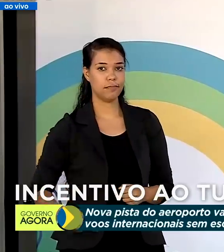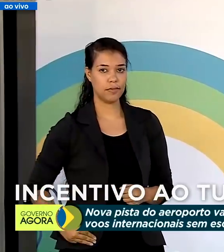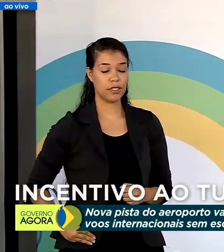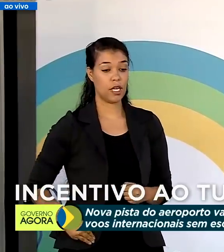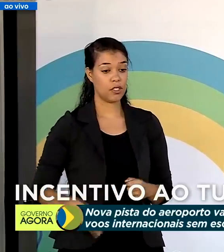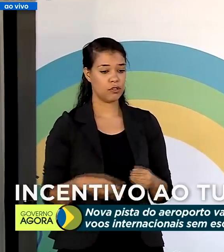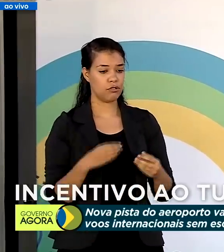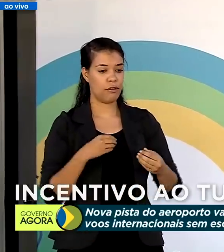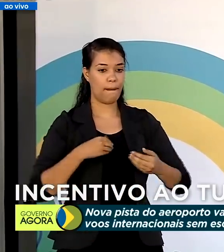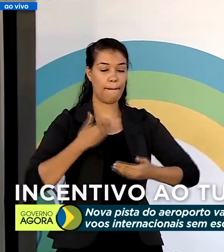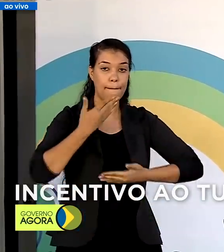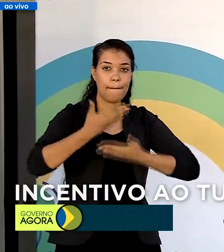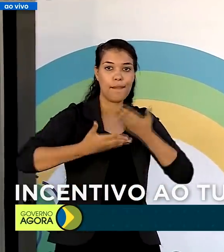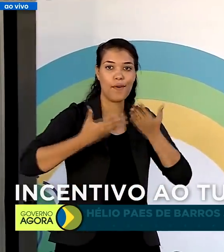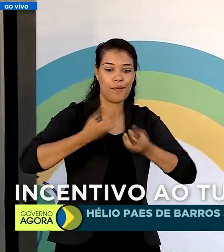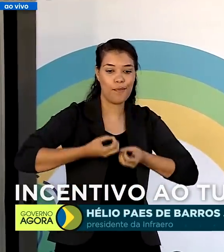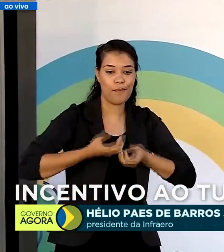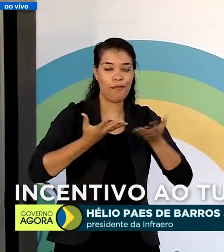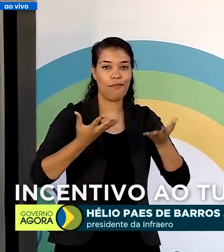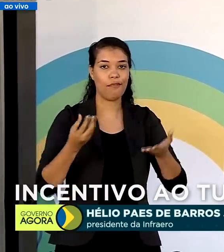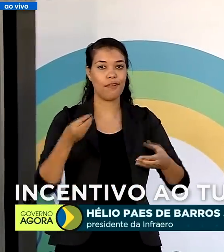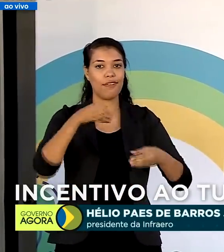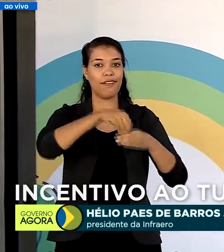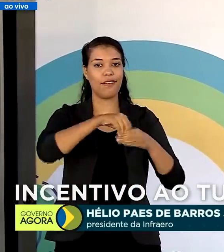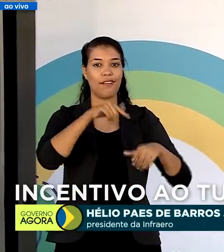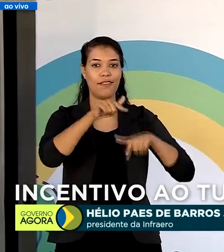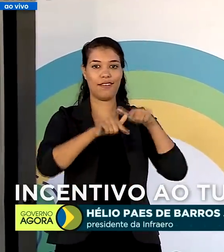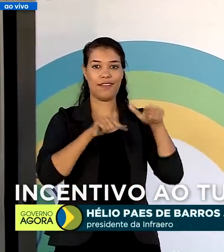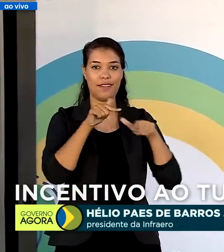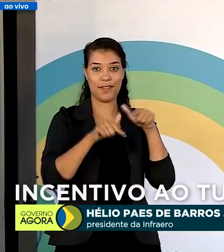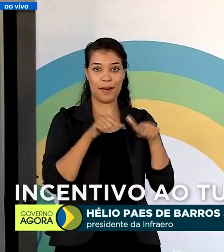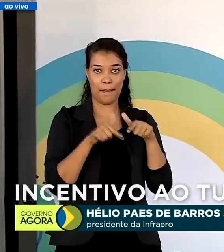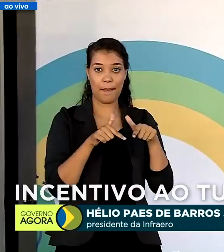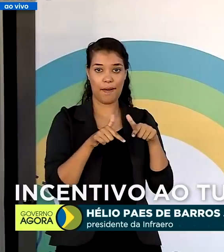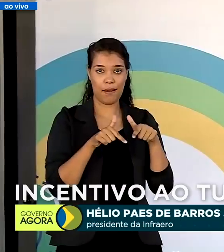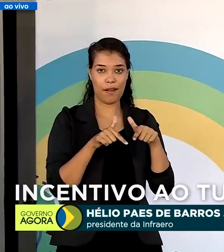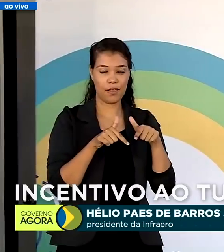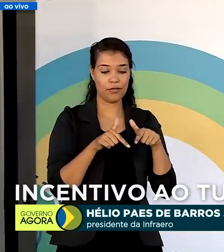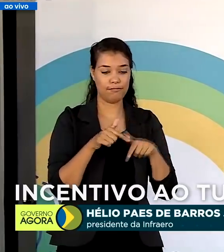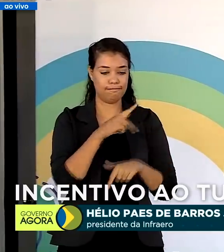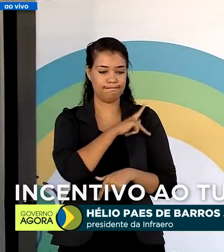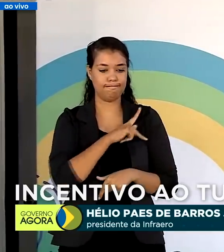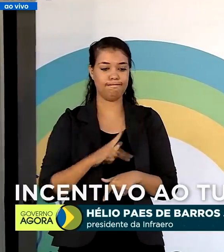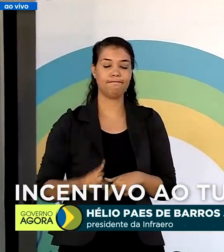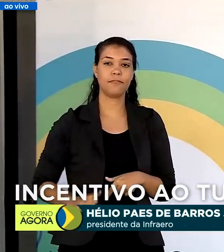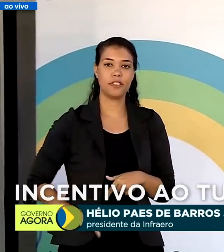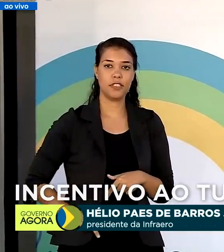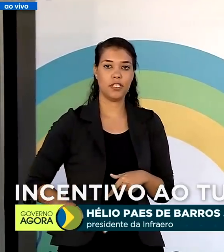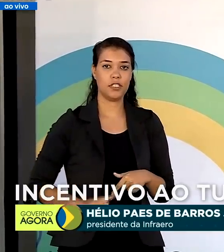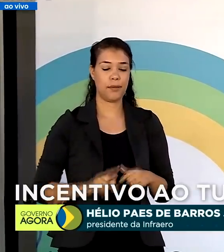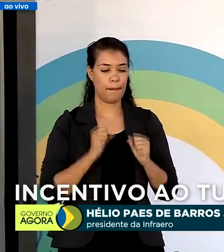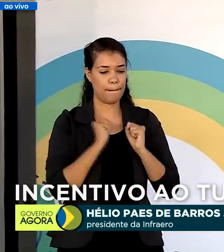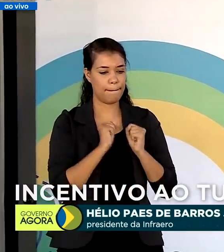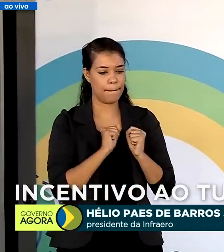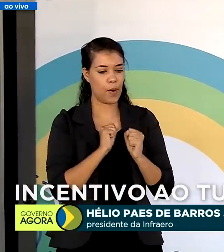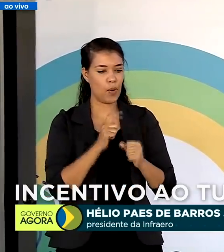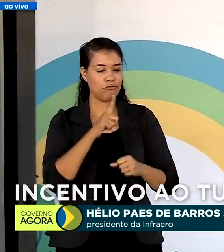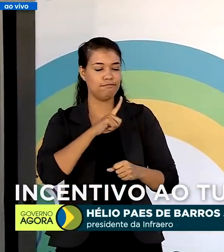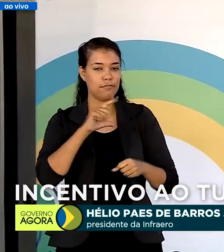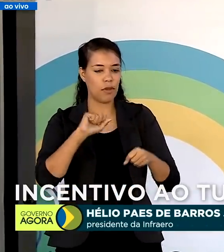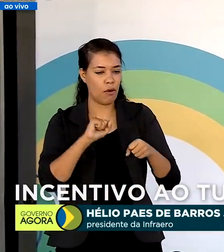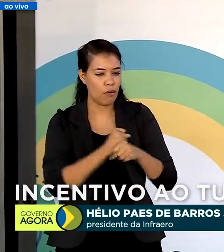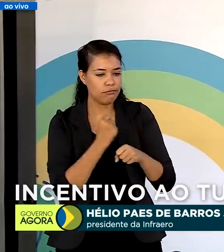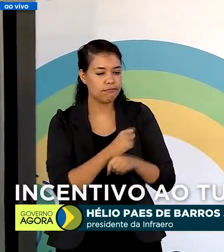é que promovem dentro do trabalho do senhor à frente da nação, e a gente efetivamente possa construir um país melhor. Então,